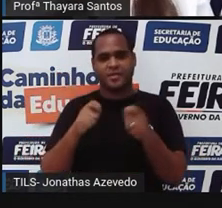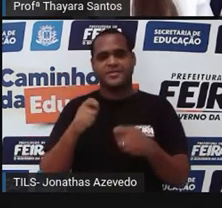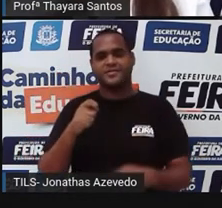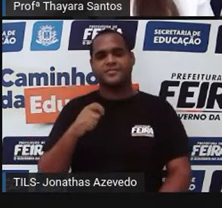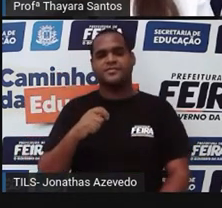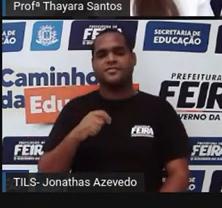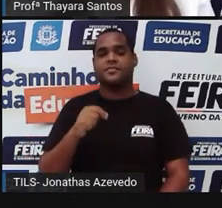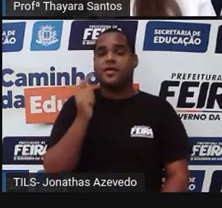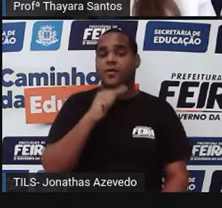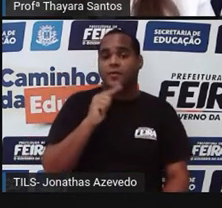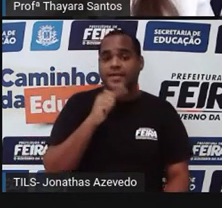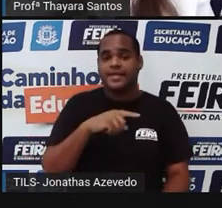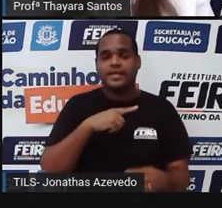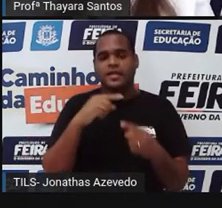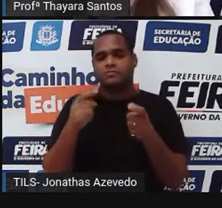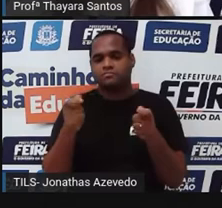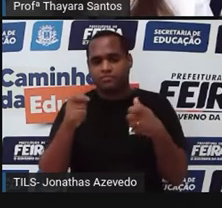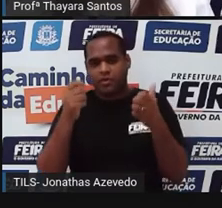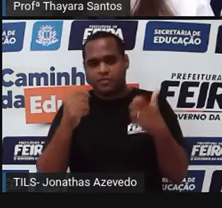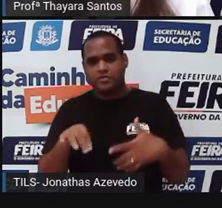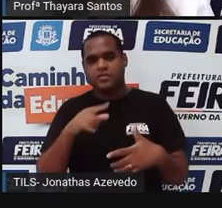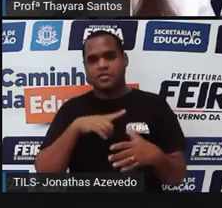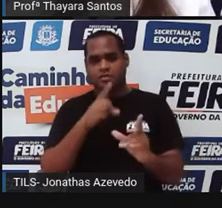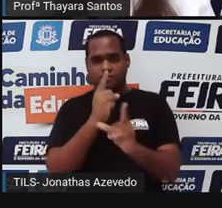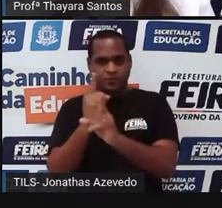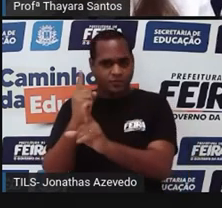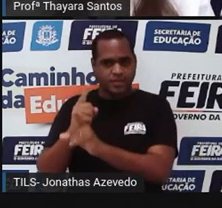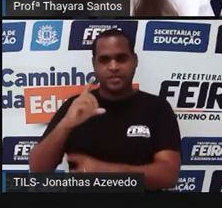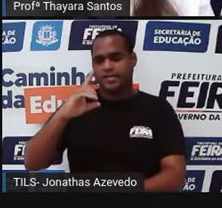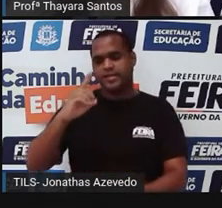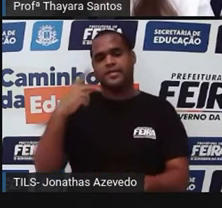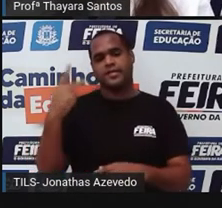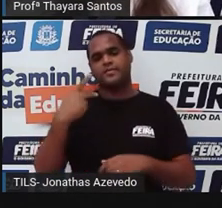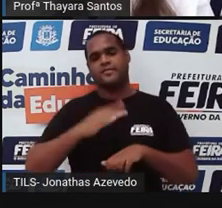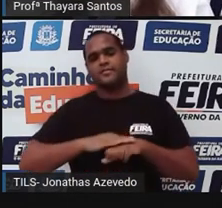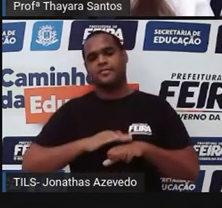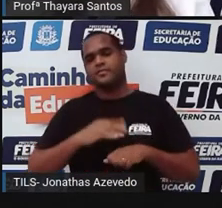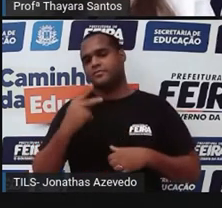Feito isso, eu consigo achar a densidade dele.